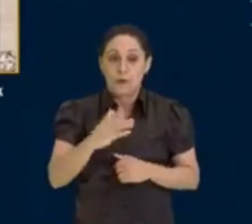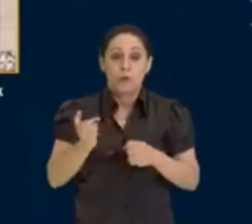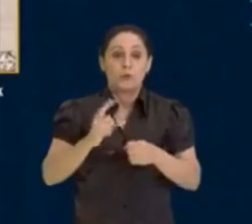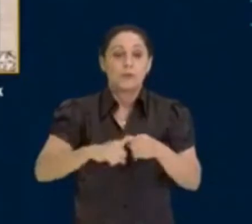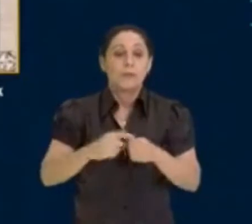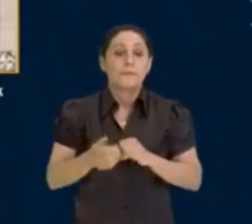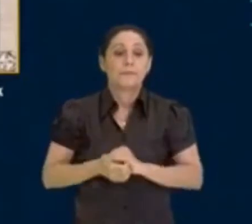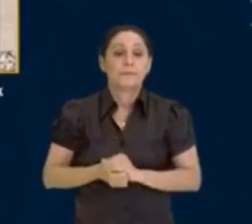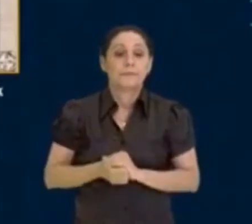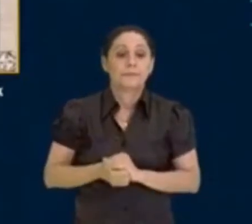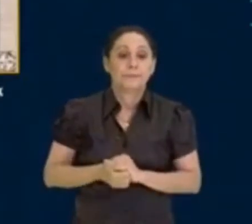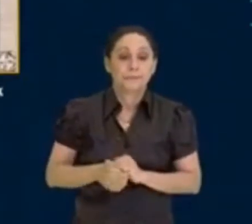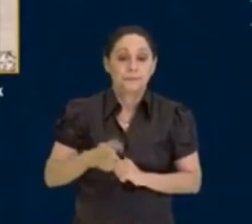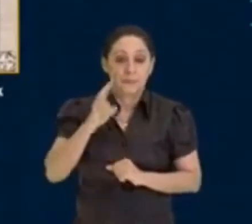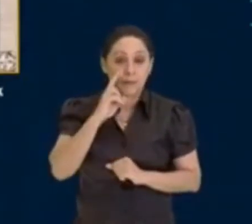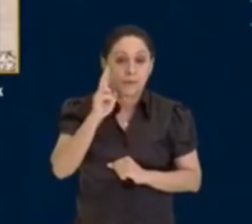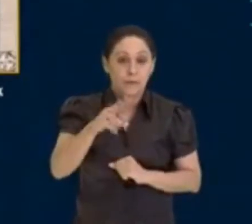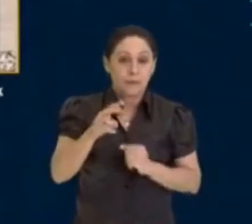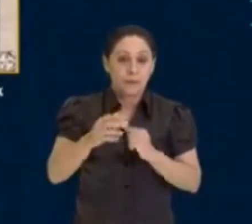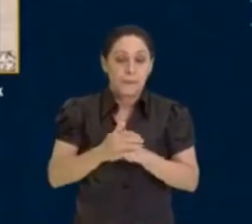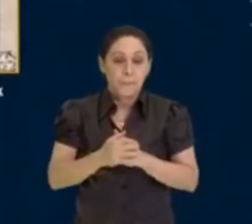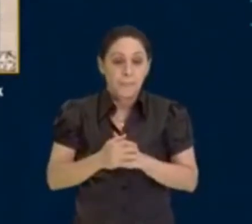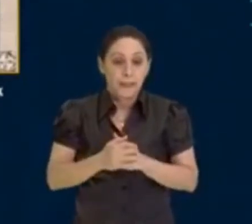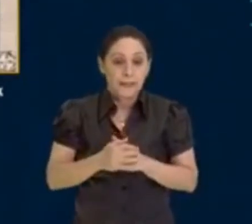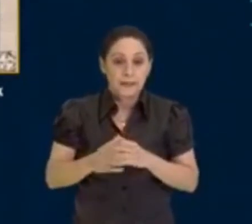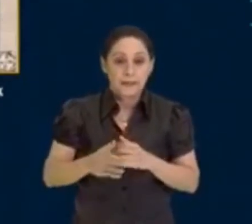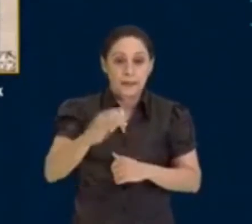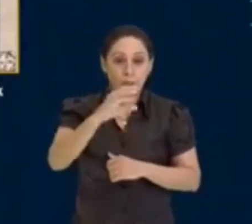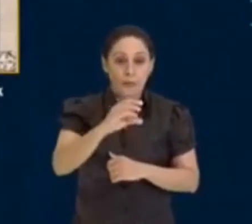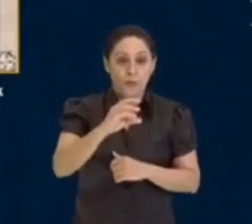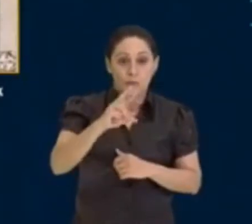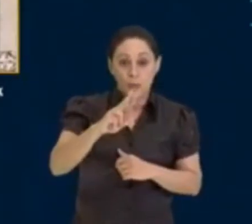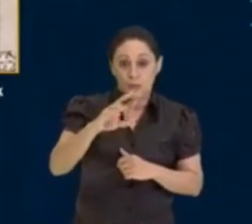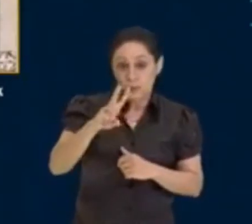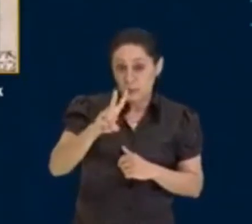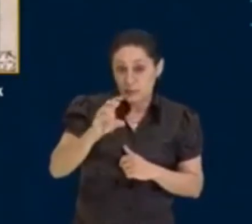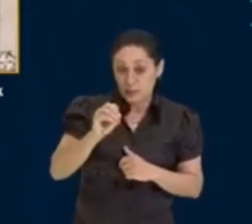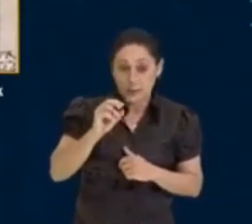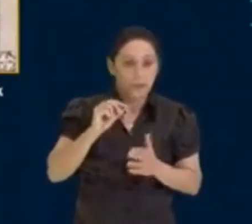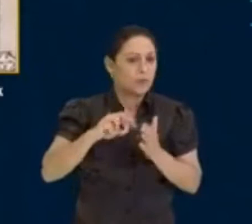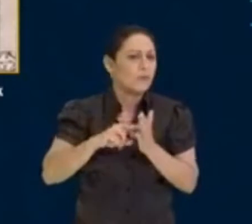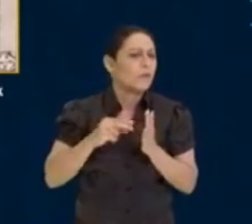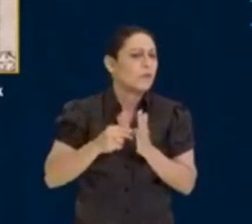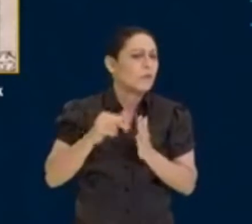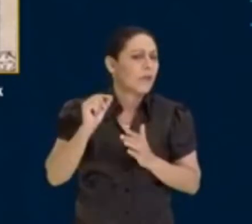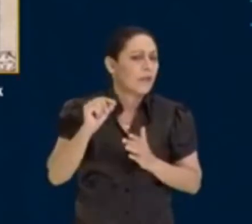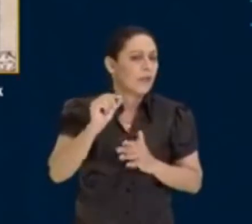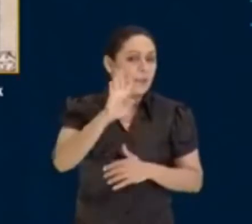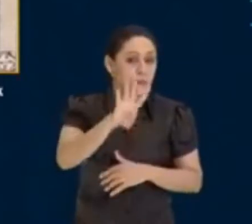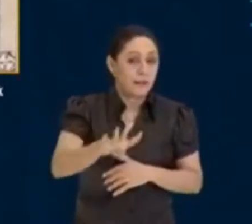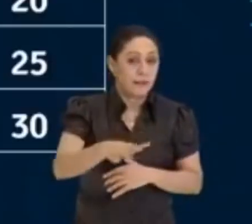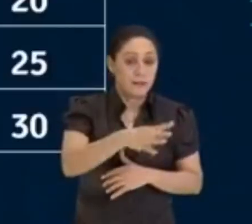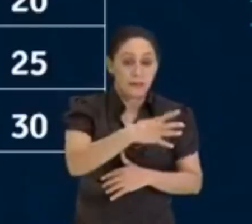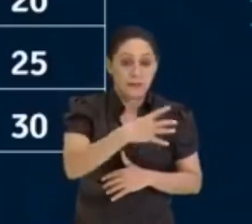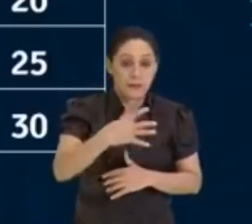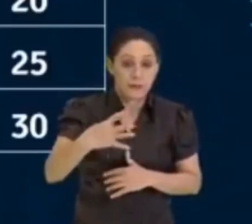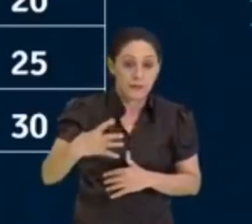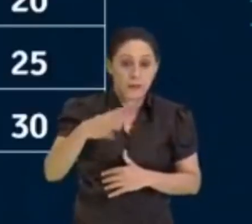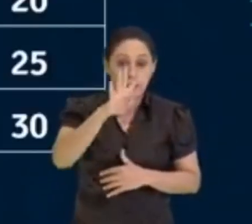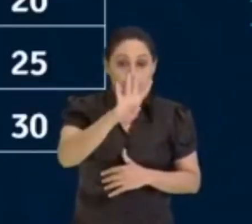volta com essa cartela lá. Vamos seguir, então, nosso crivo. Então, o crivo de Eratóstenes é o seguinte, é essa tabela aqui, você vai colocar aqui,